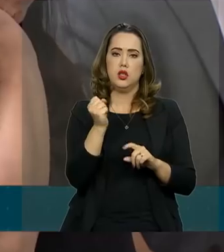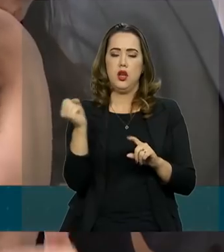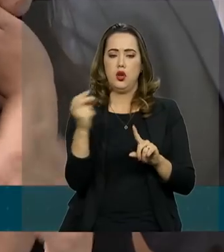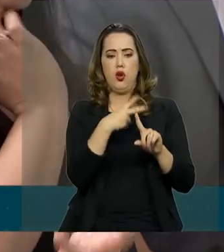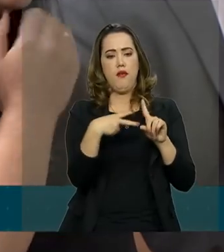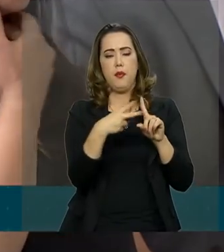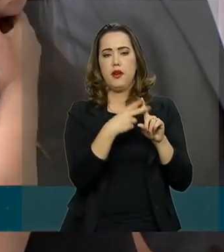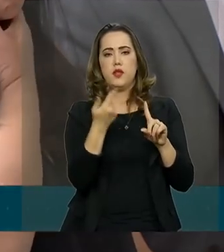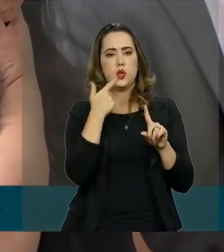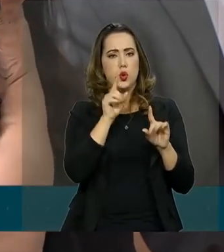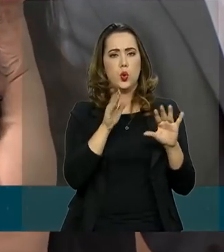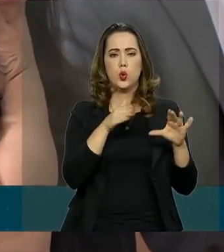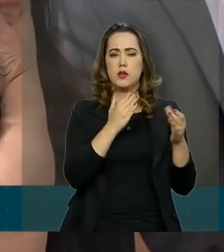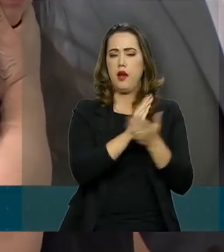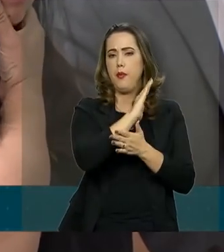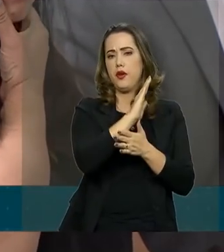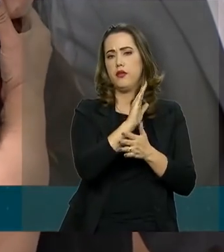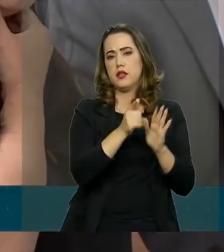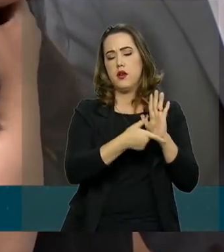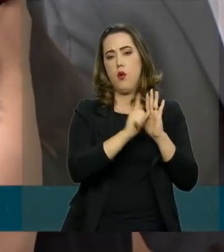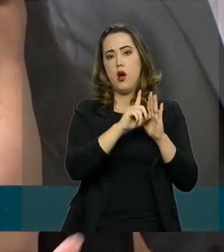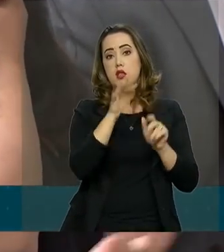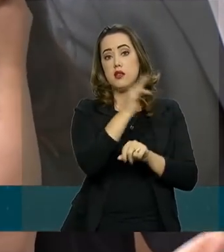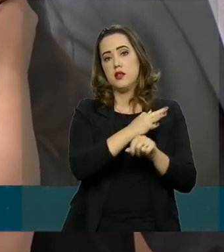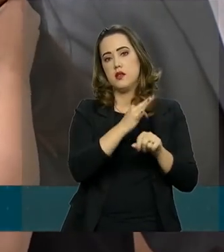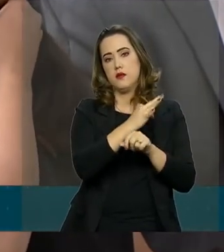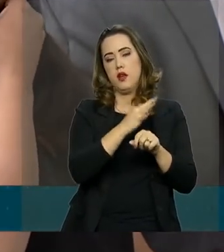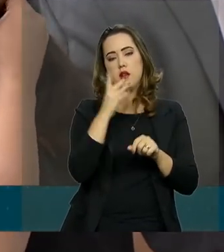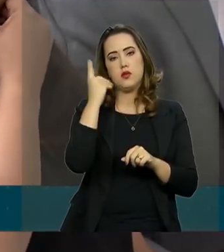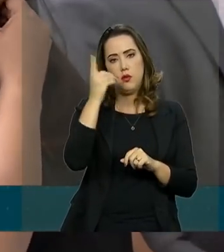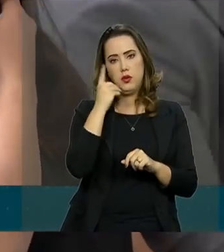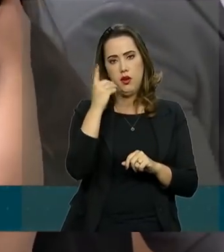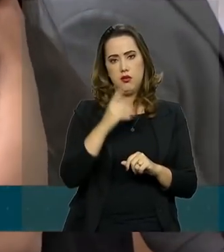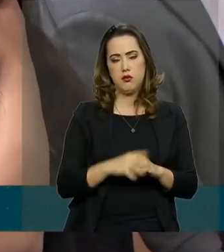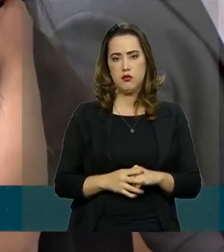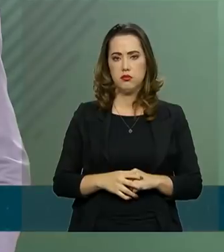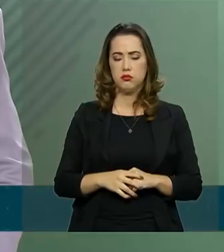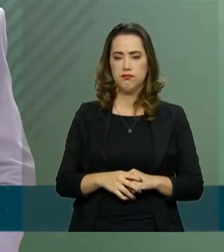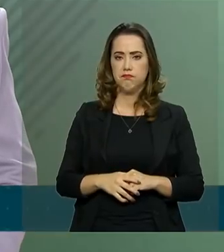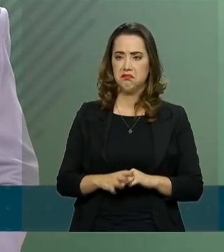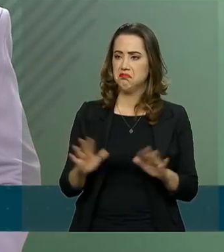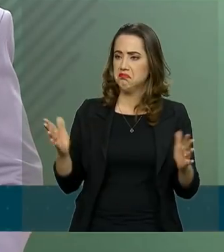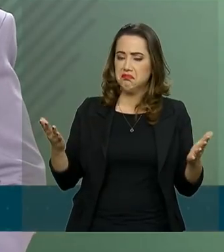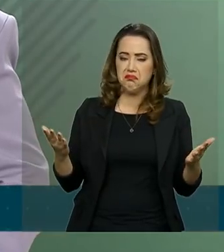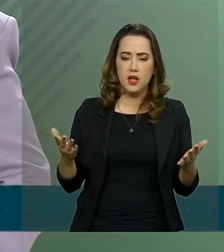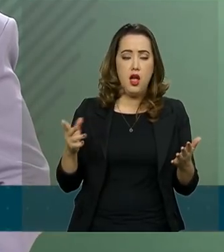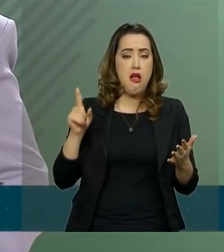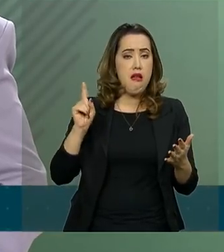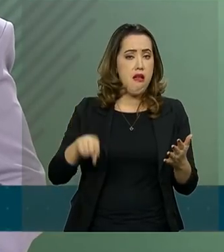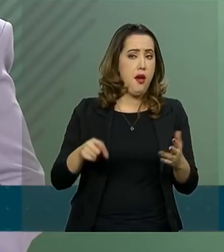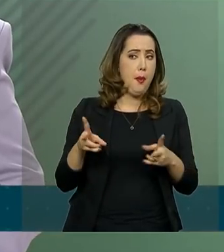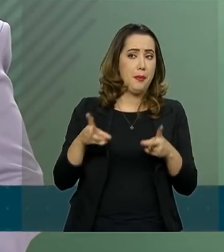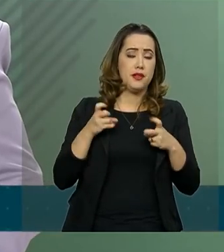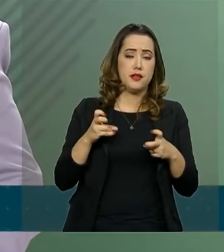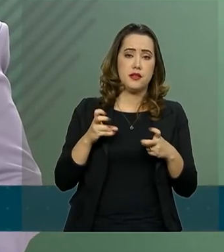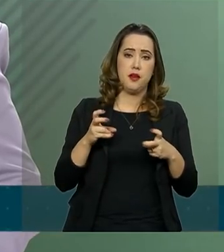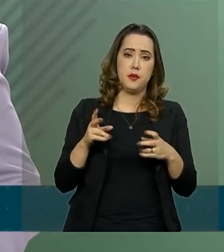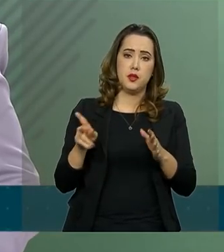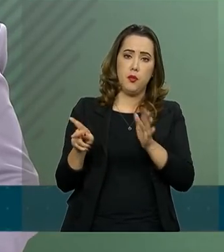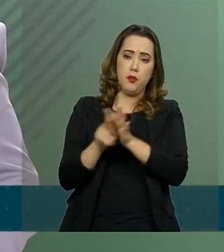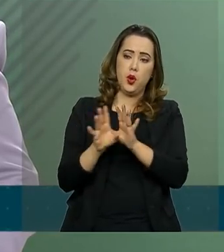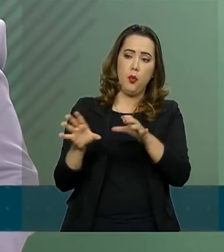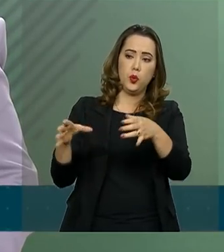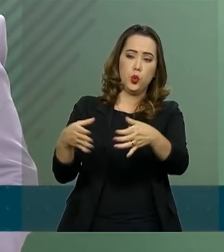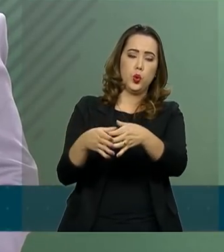levada a plenário antes do recesso parlamentar, como era previsto? Não, é uma percepção do presidente, uma percepção do articulador,